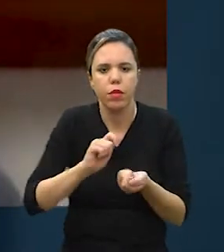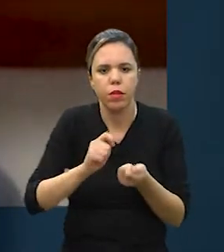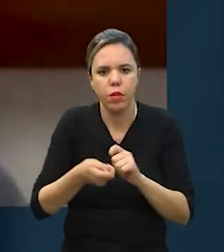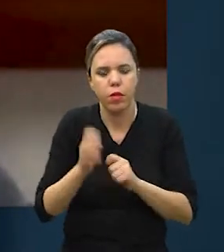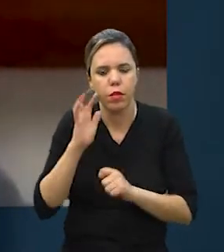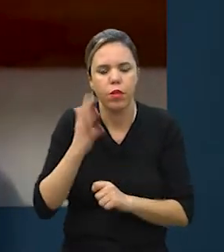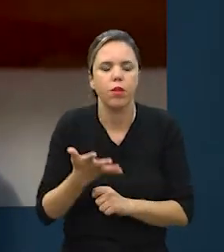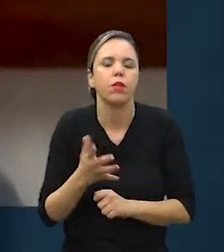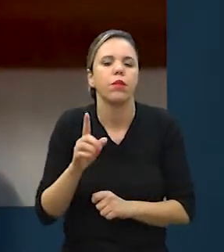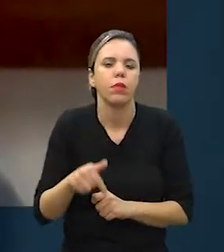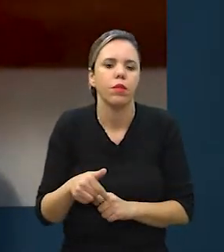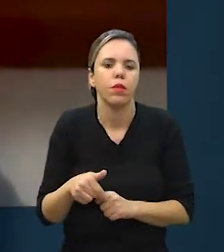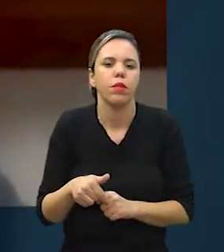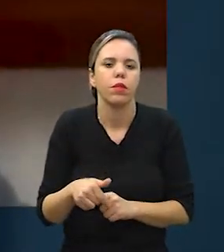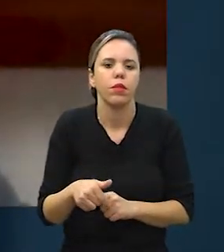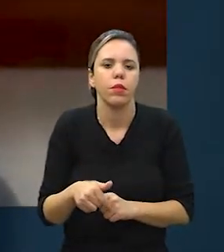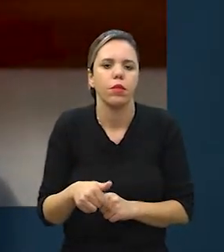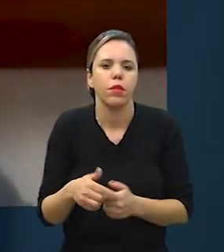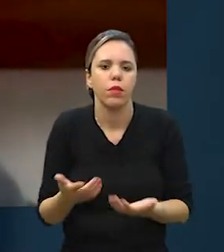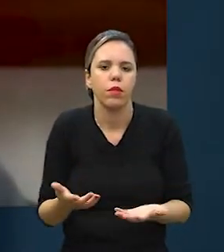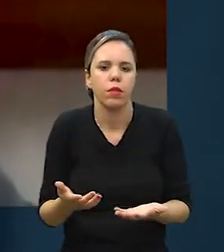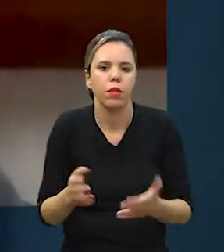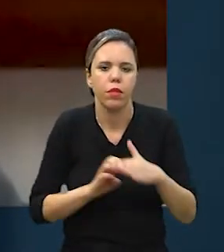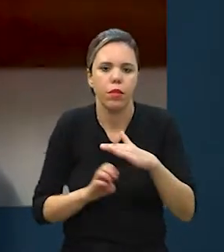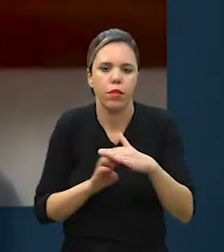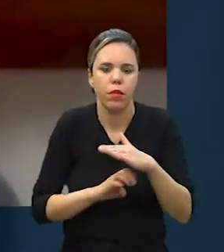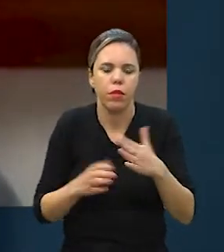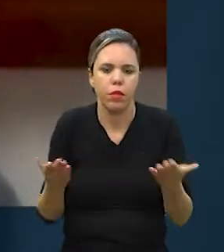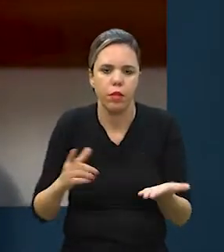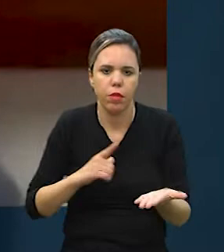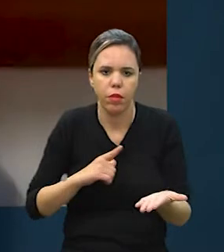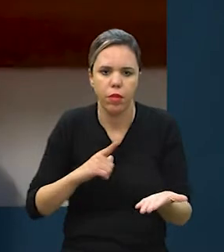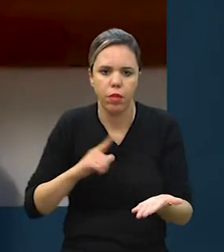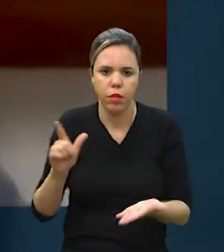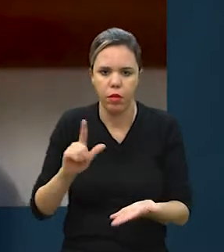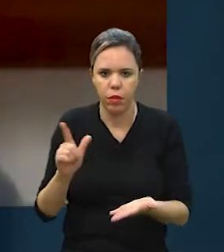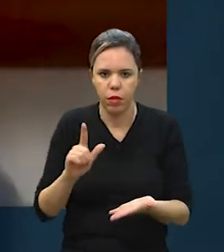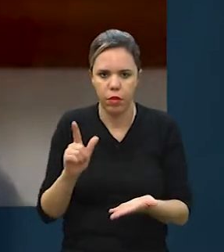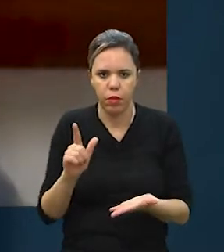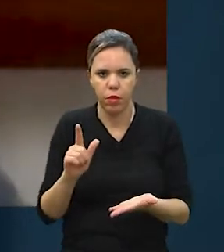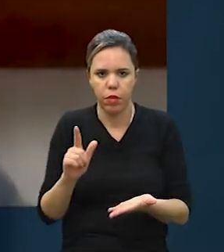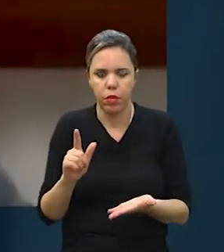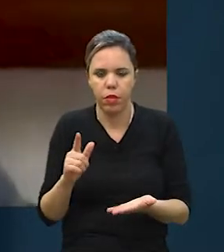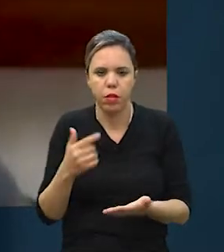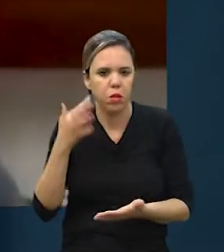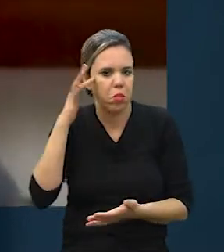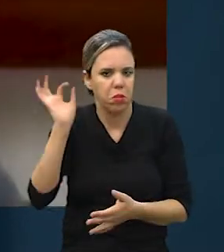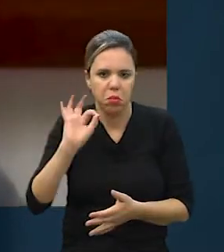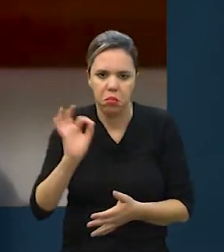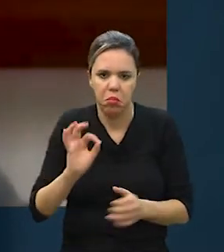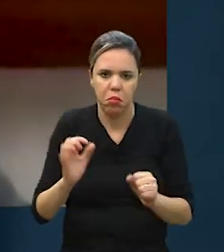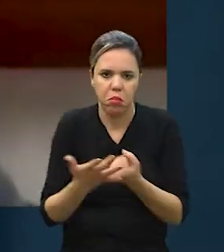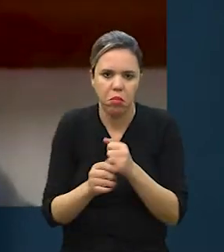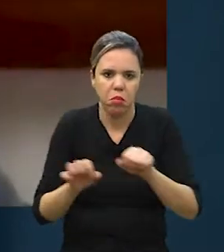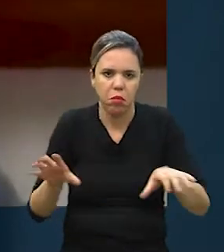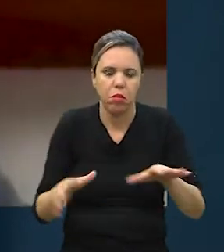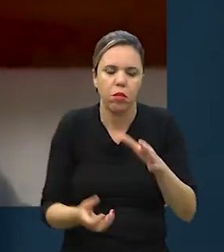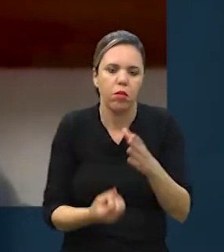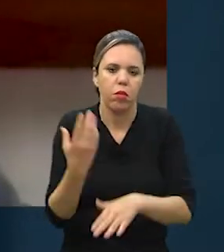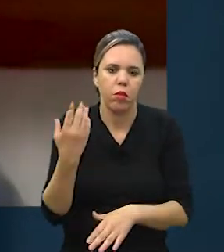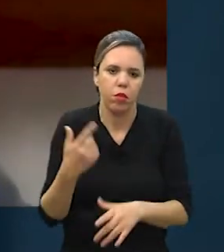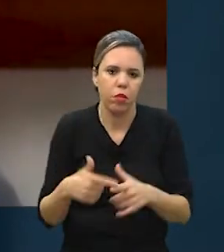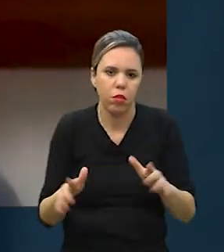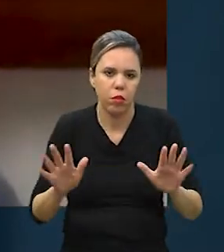formatar essa solução, que é a Montpetit Cherie, como existe hoje. Claro que a gente não imaginava que a pandemia ia